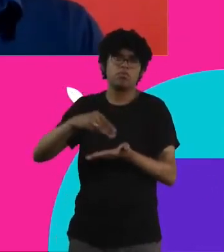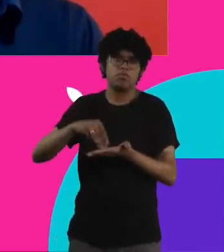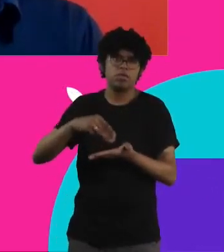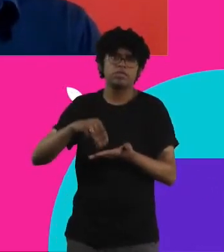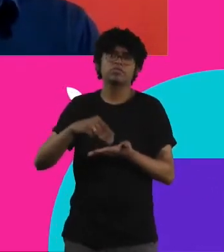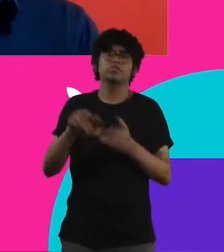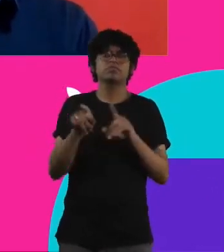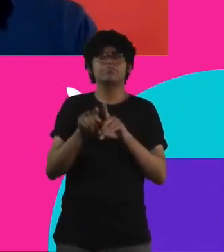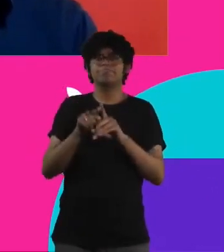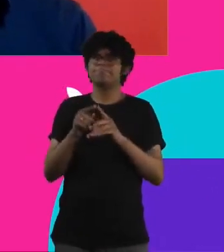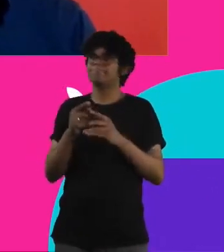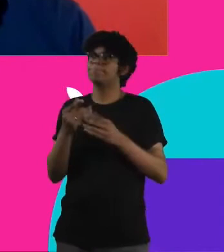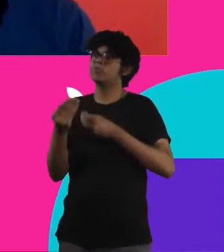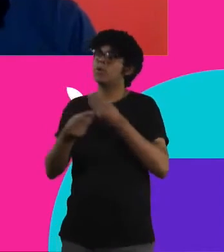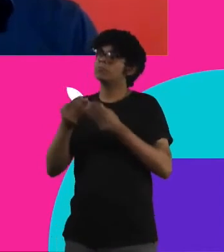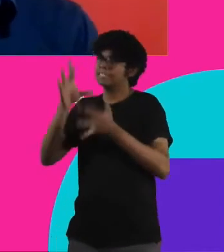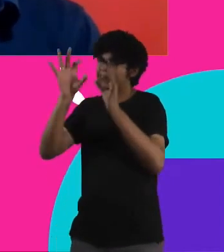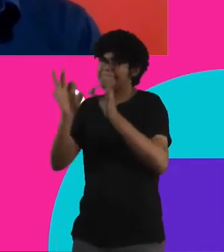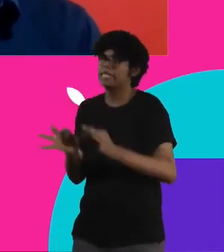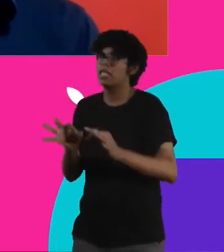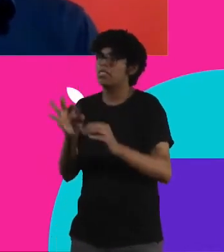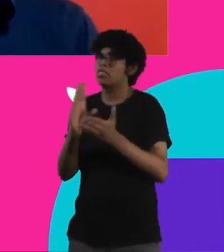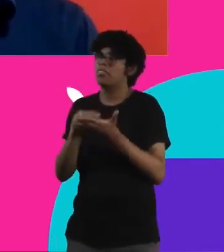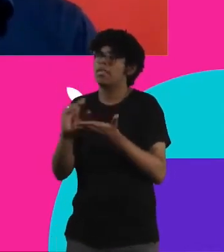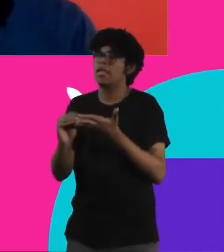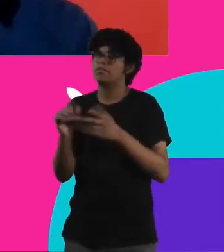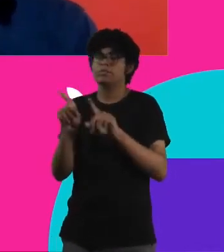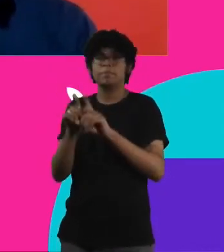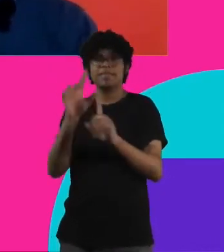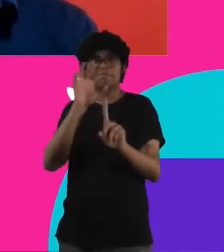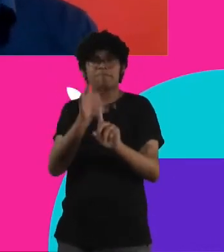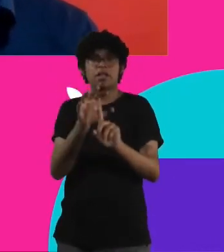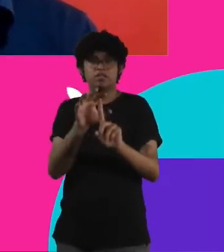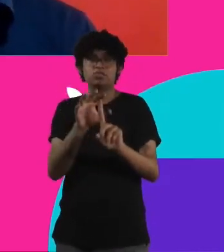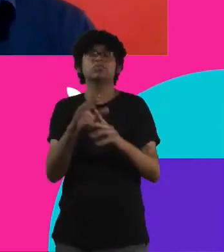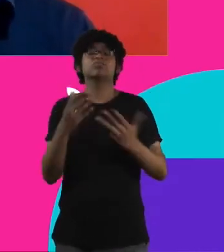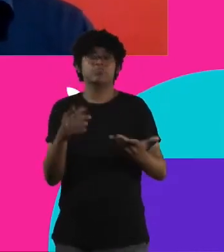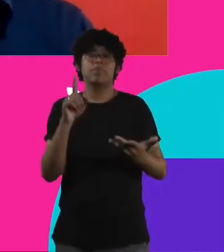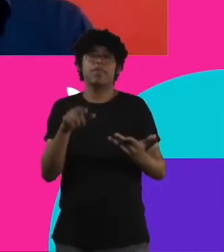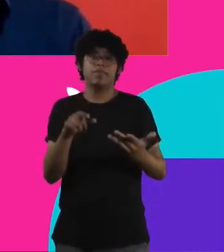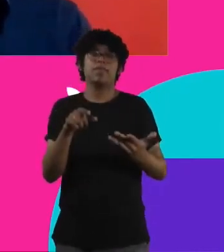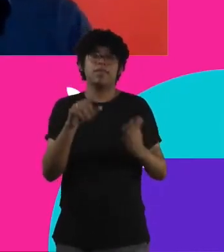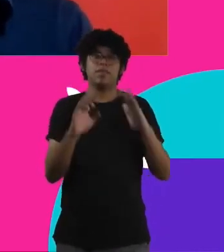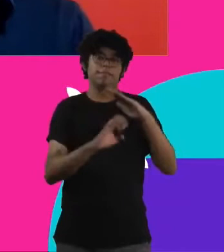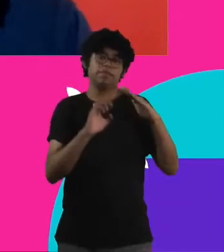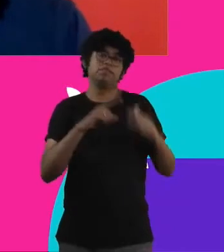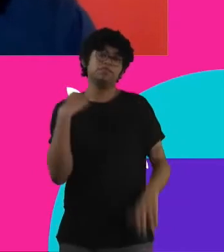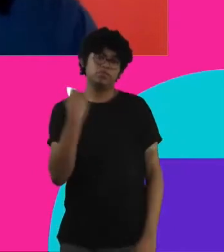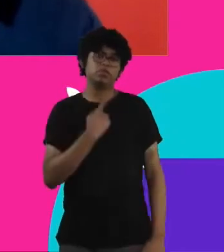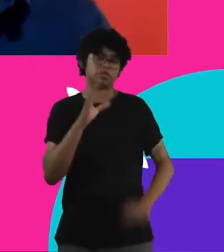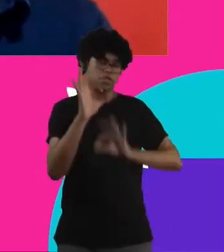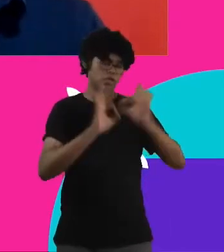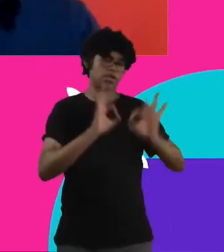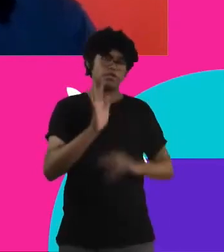mensuração melhor de todos os resultados, impactos diretos e indiretos. E a gastromotiva está se preparando com isso. A gente hoje trabalha com